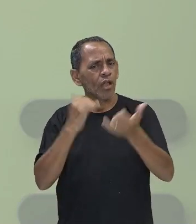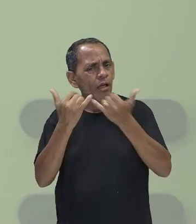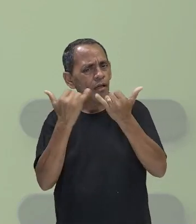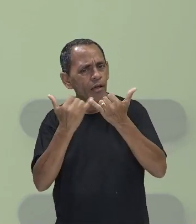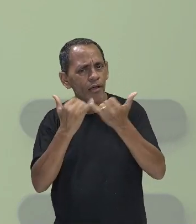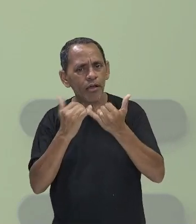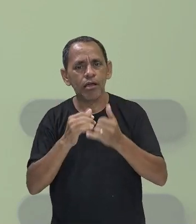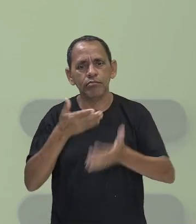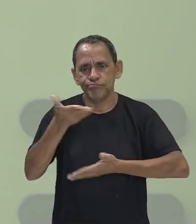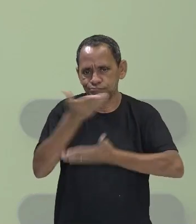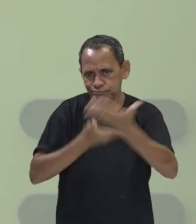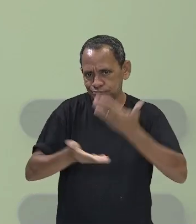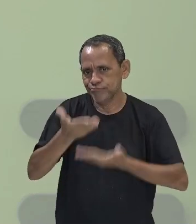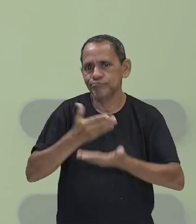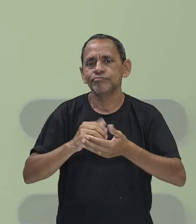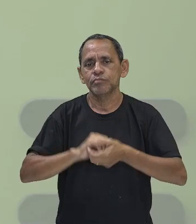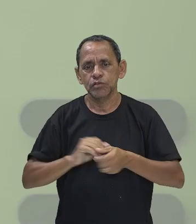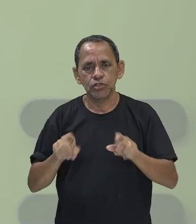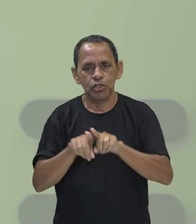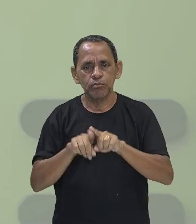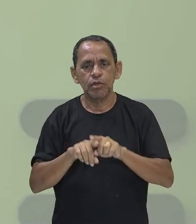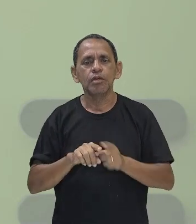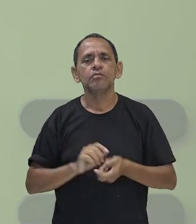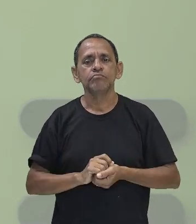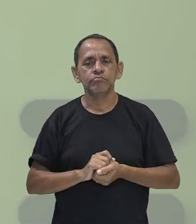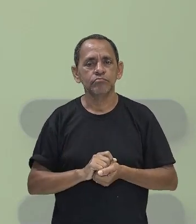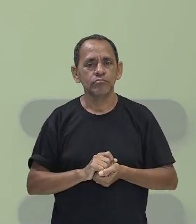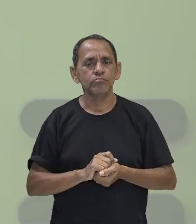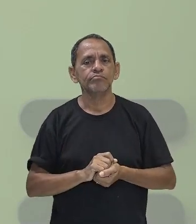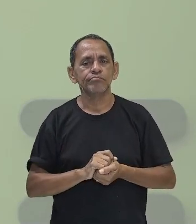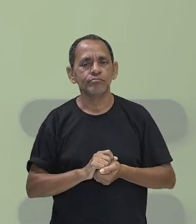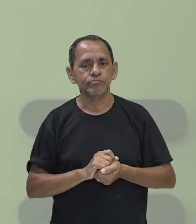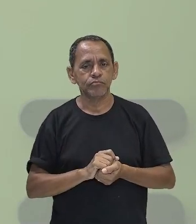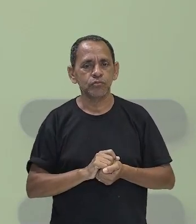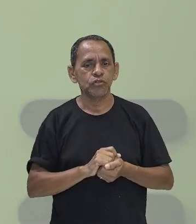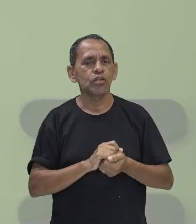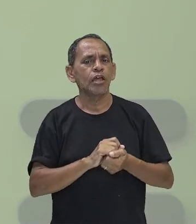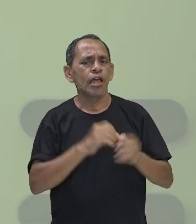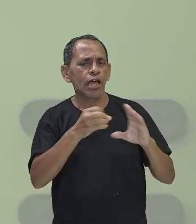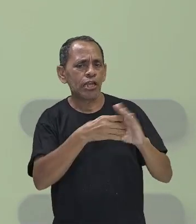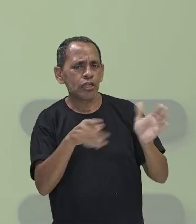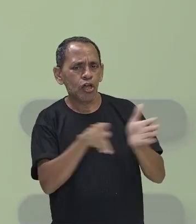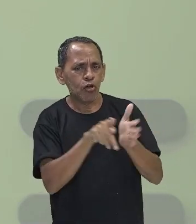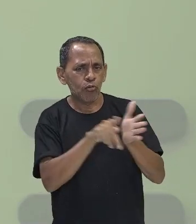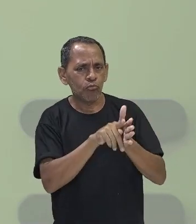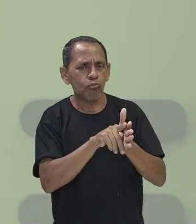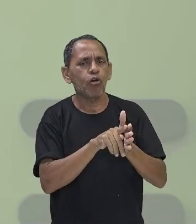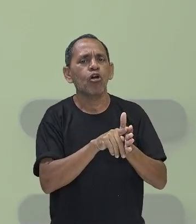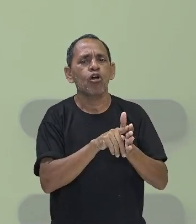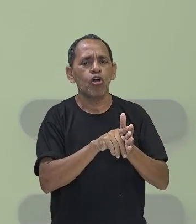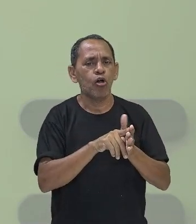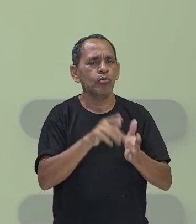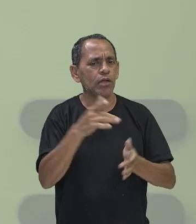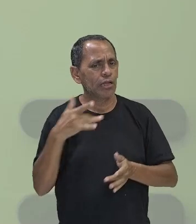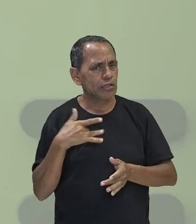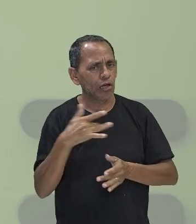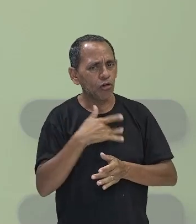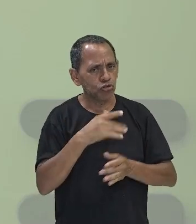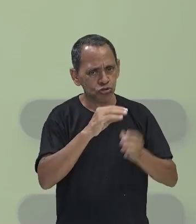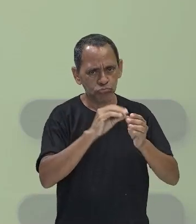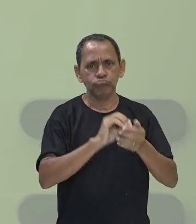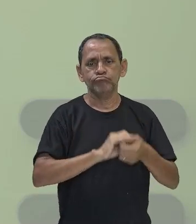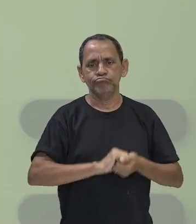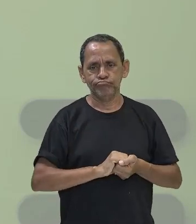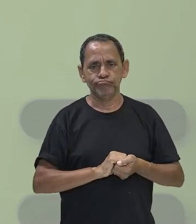grande. O Sistema Imunológico, ele é fundamental para a saúde e o bem-estar do corpo humano. Ao